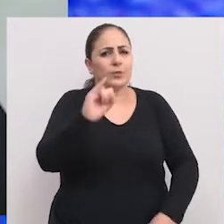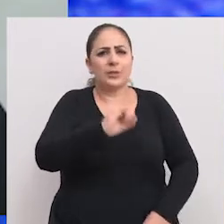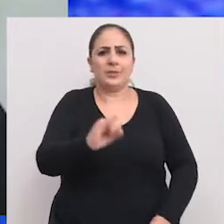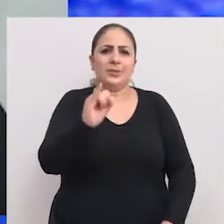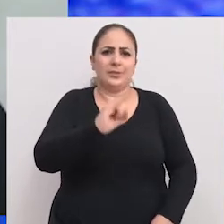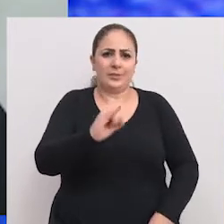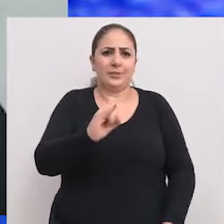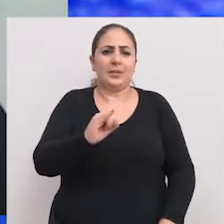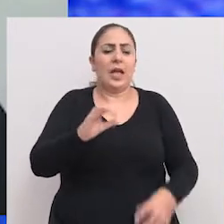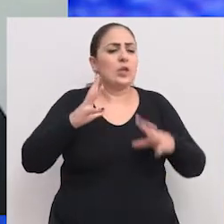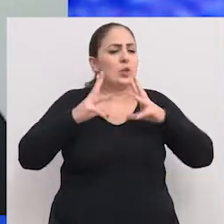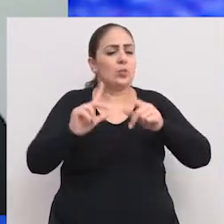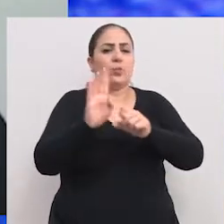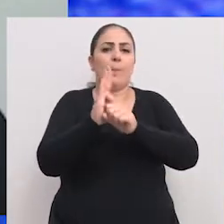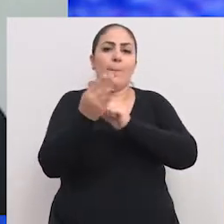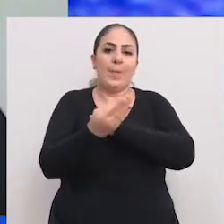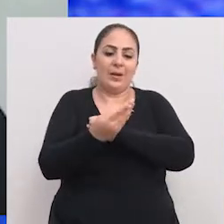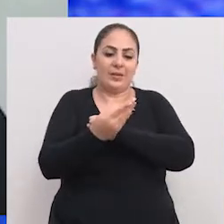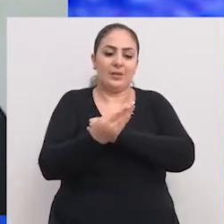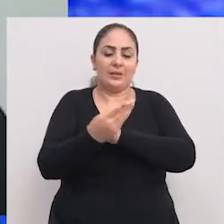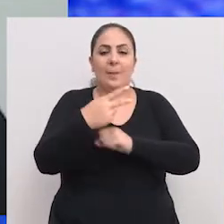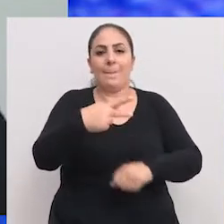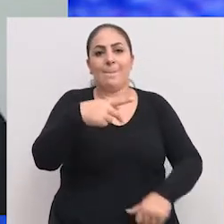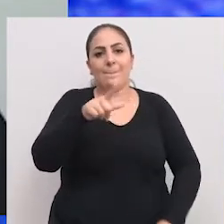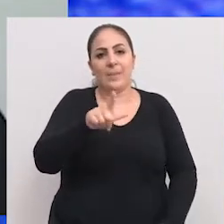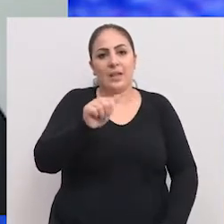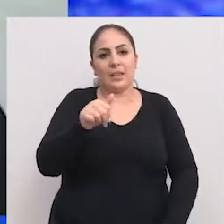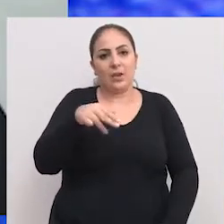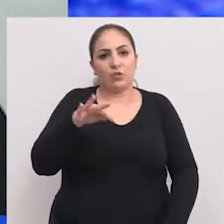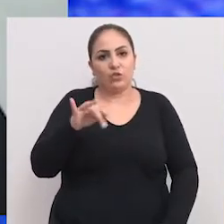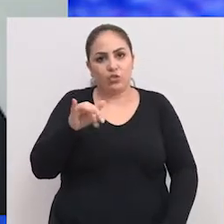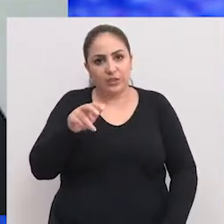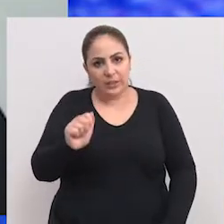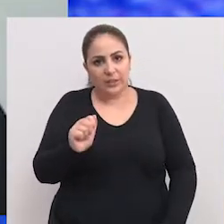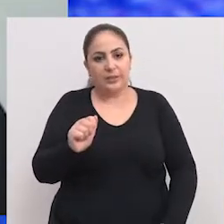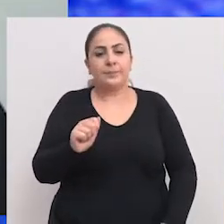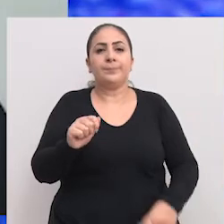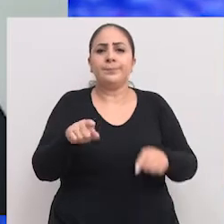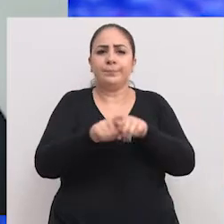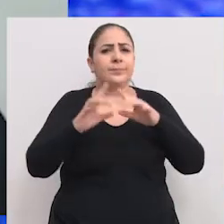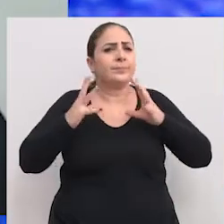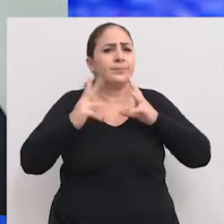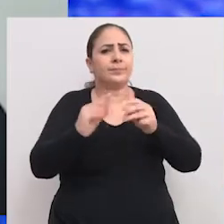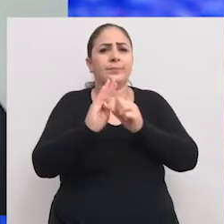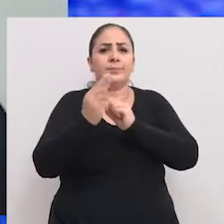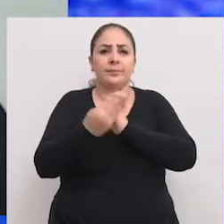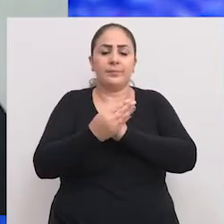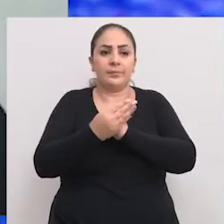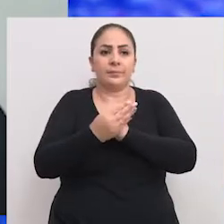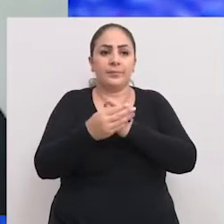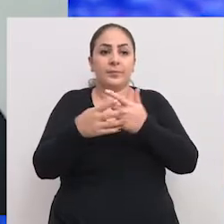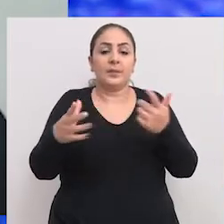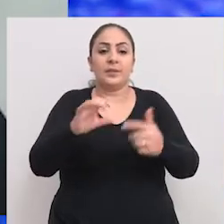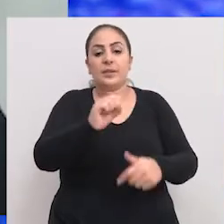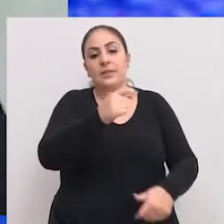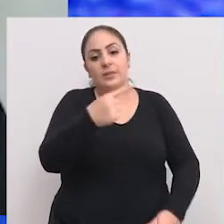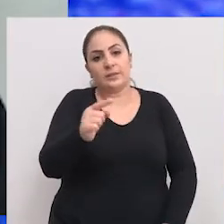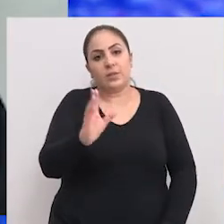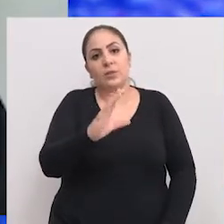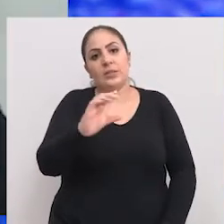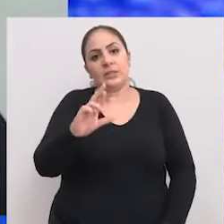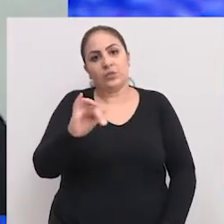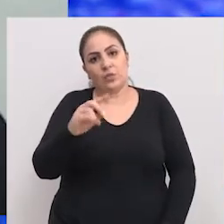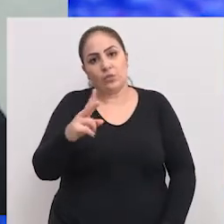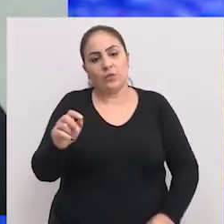tão importante a todo o bairro da Planaltina e também todos os bairros da Grande São